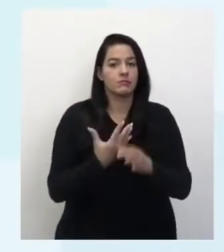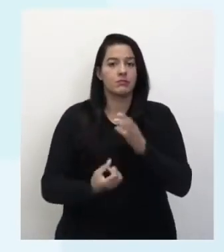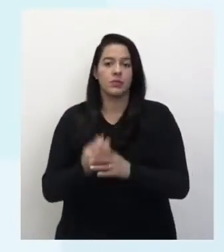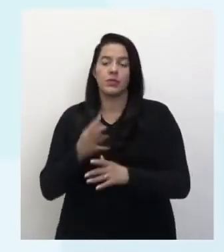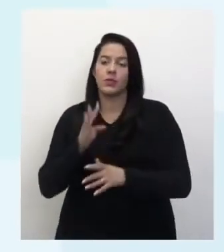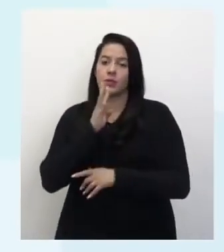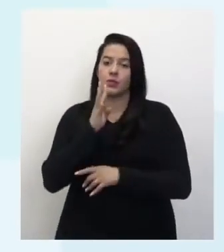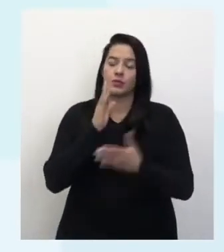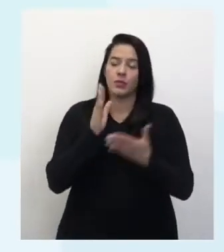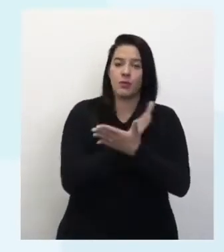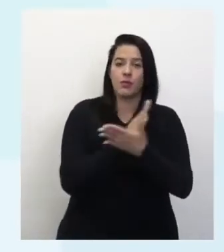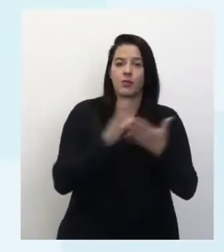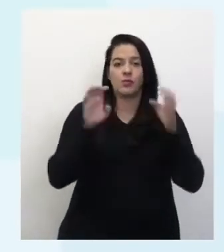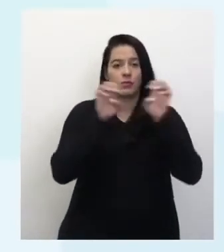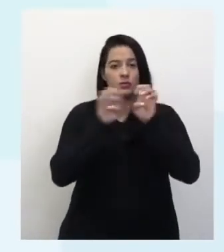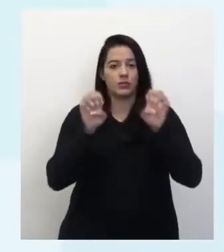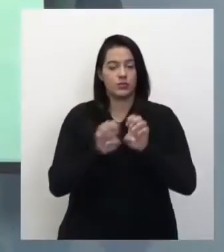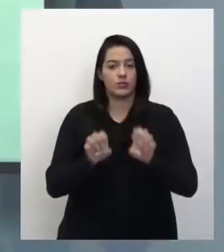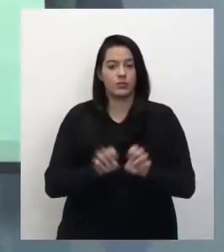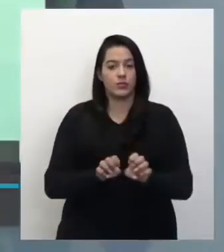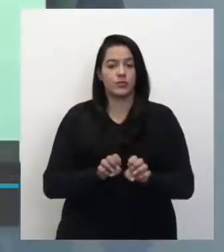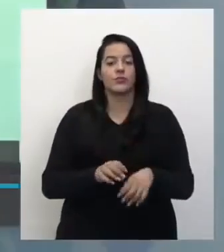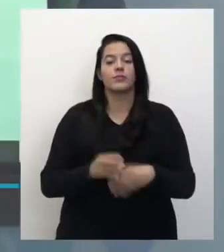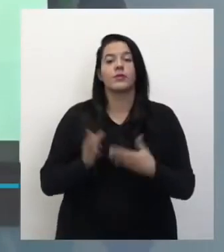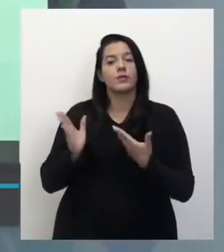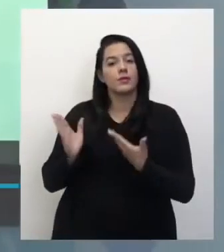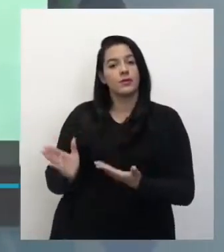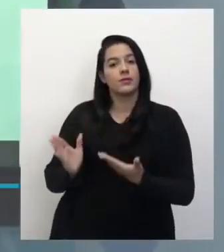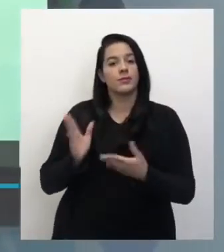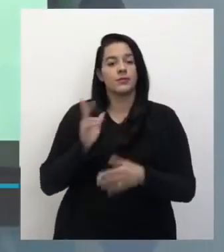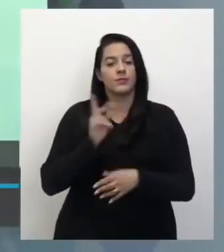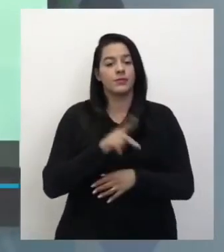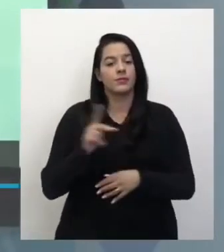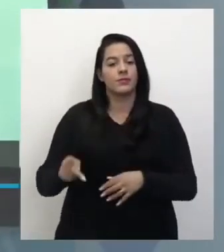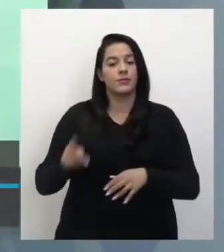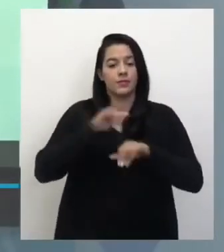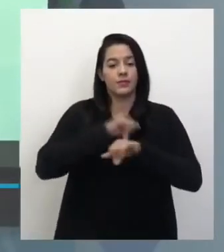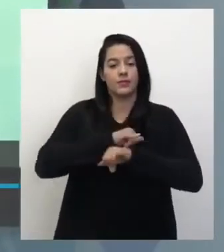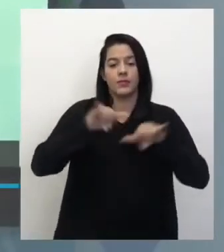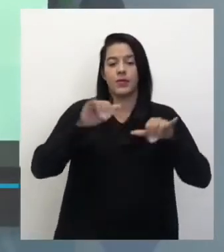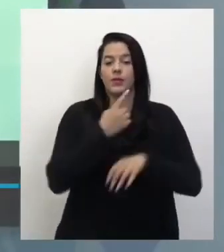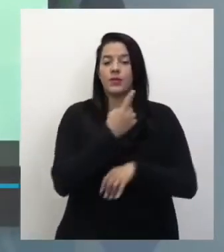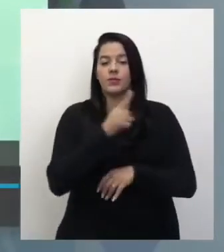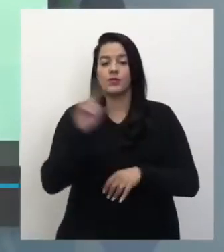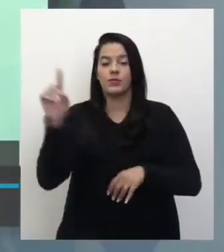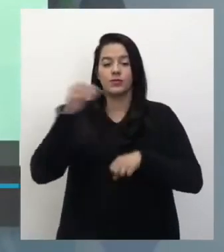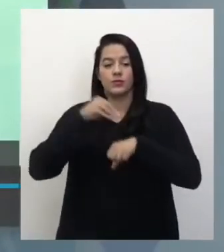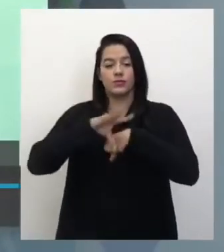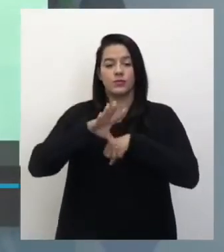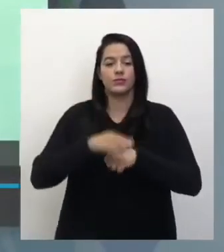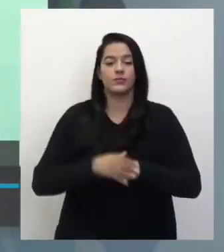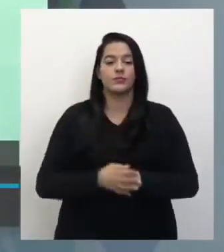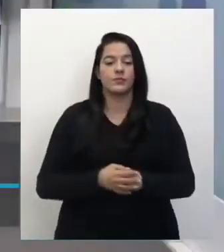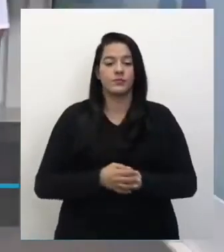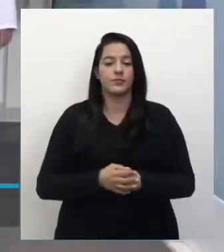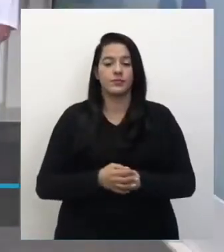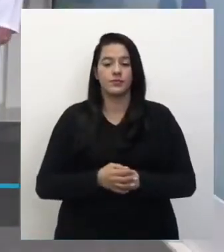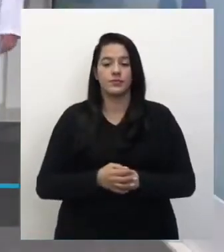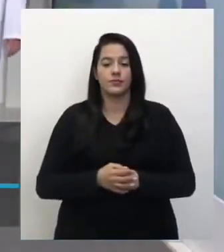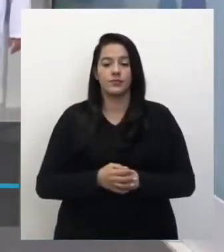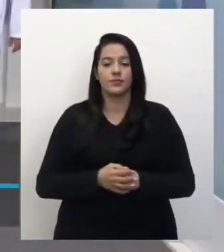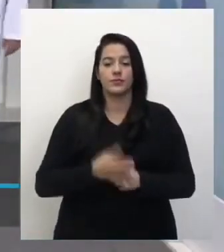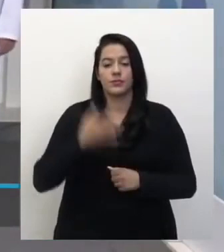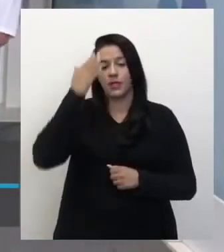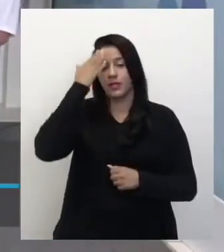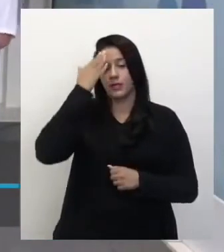algumas estruturas das células. E aí o professor Magno vai te dar aí uma última recadinho aí. É, agradecer aí a